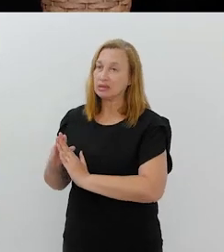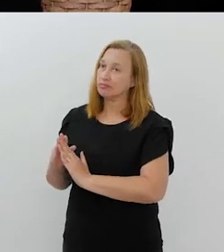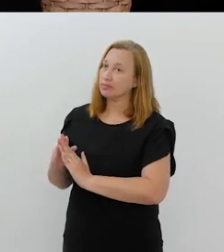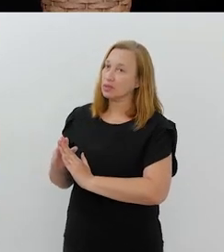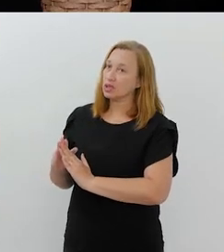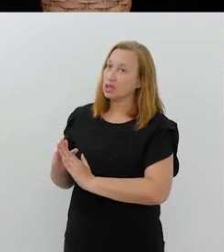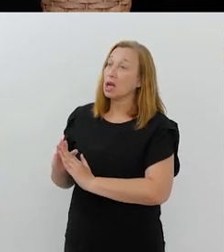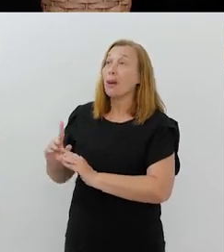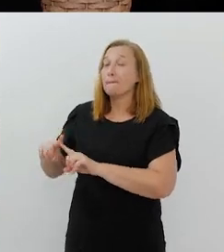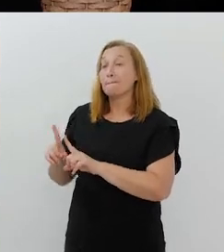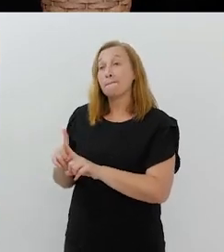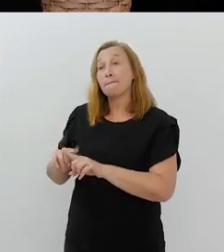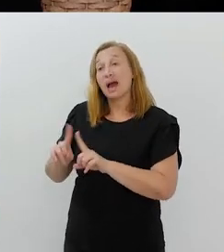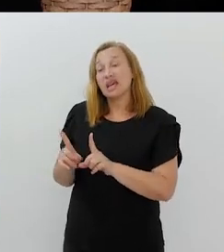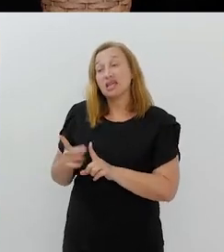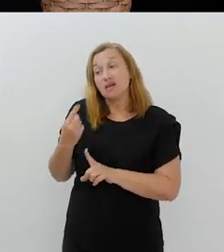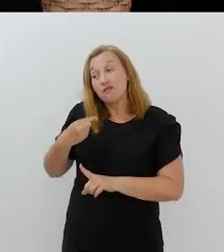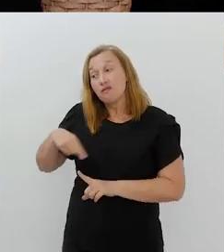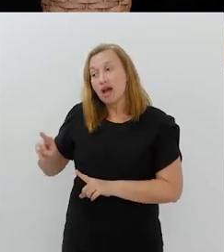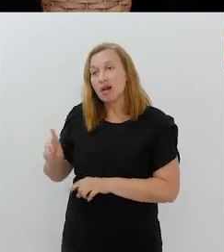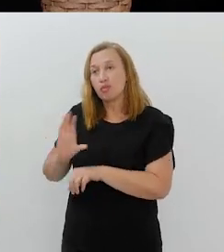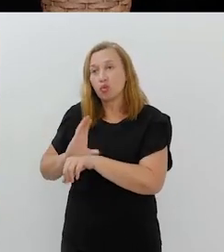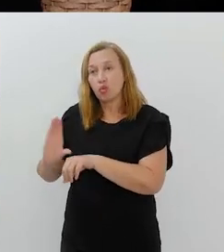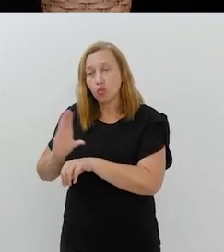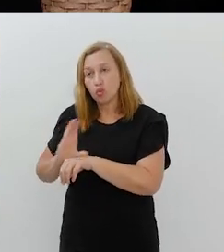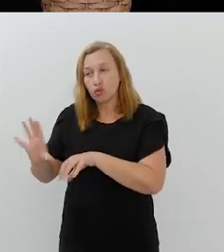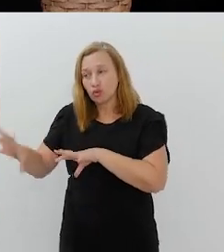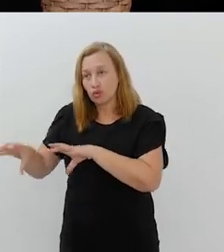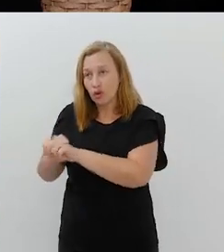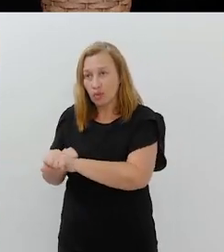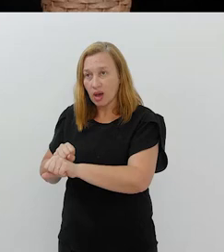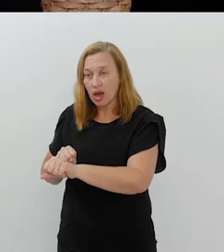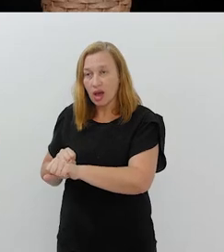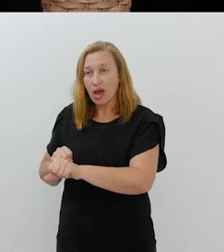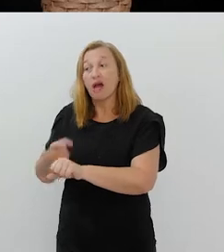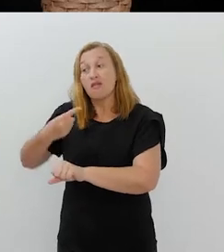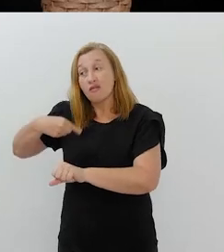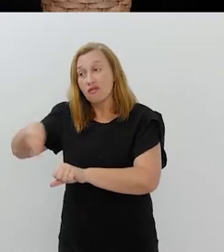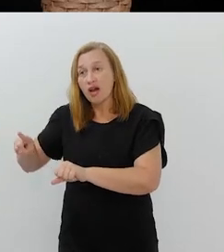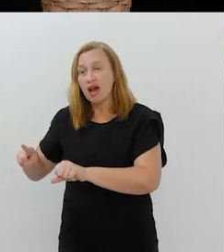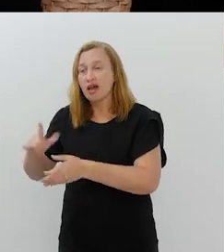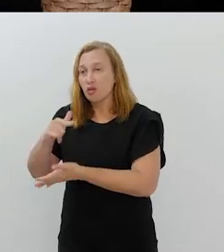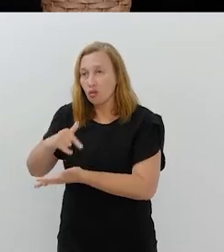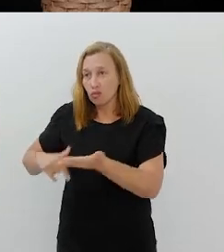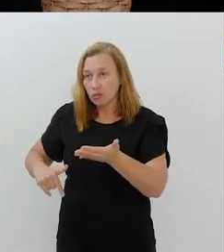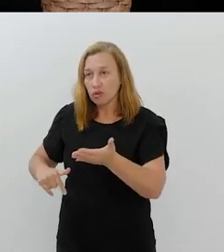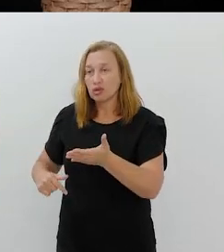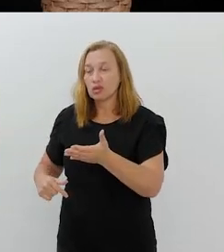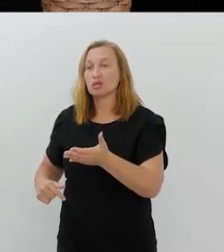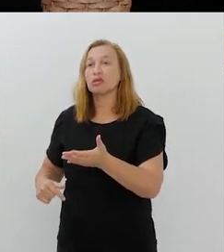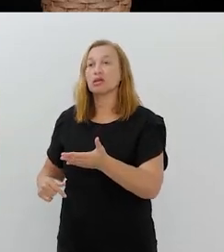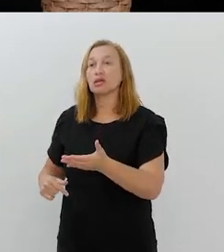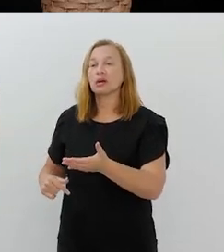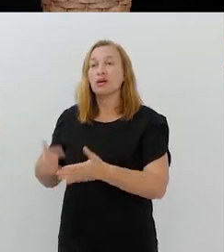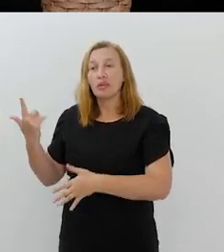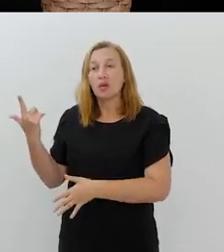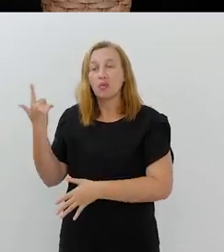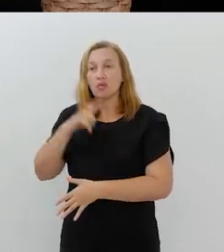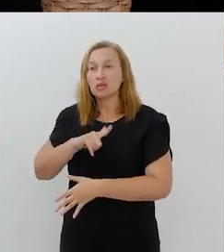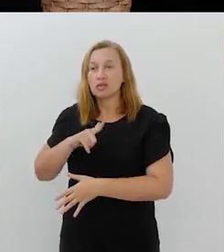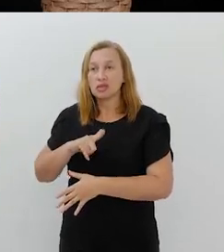direto, não tem como. Mas ele vai para fazer o curso, ele vai tirar os documentos para que a gente consiga